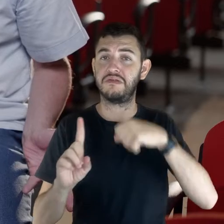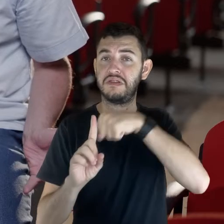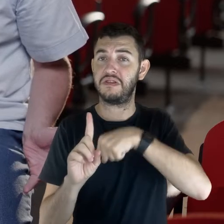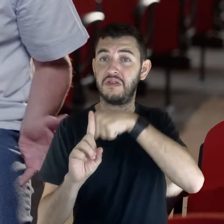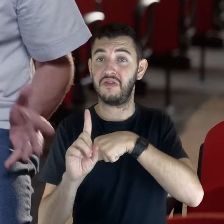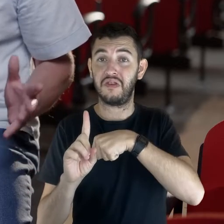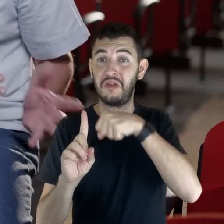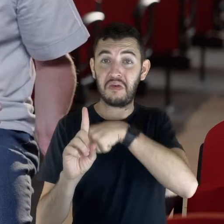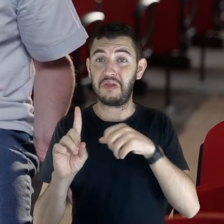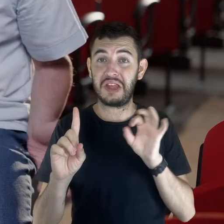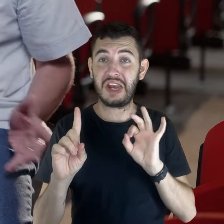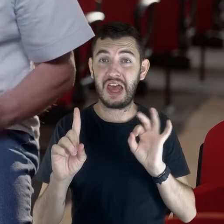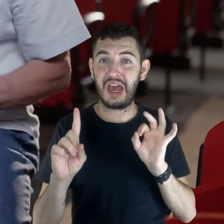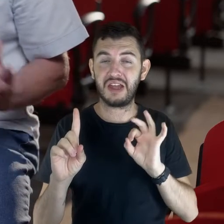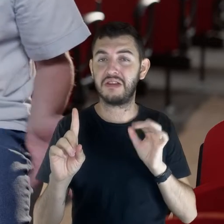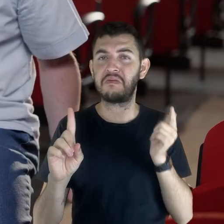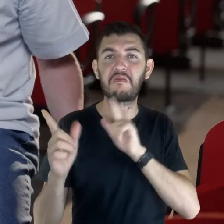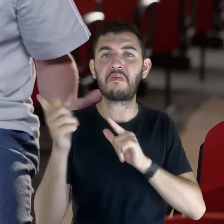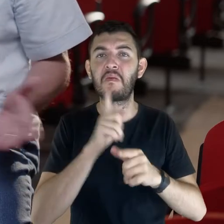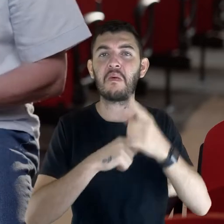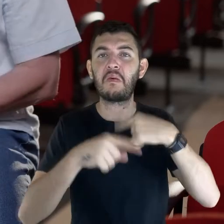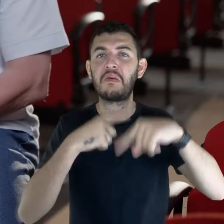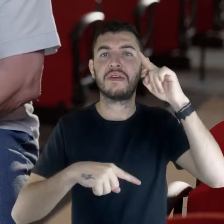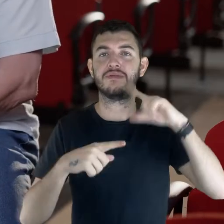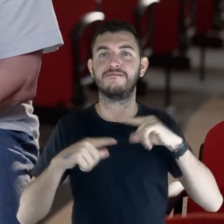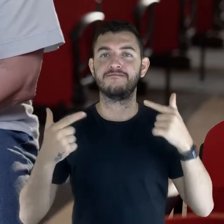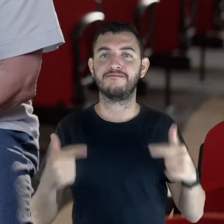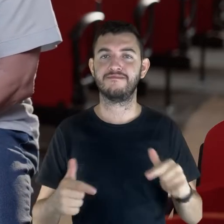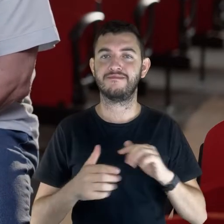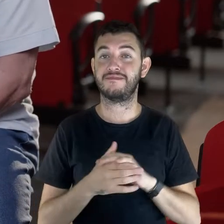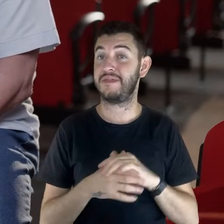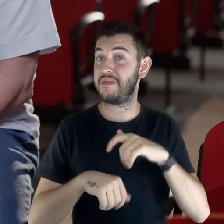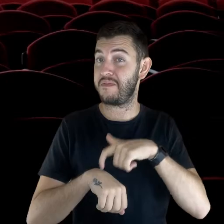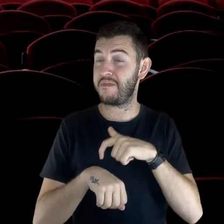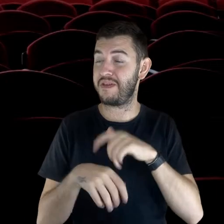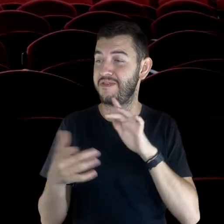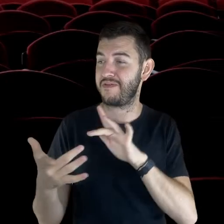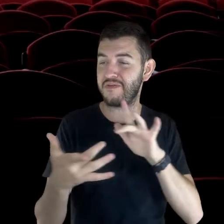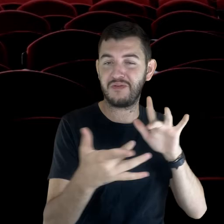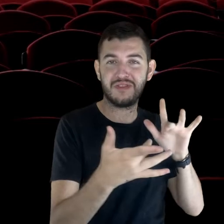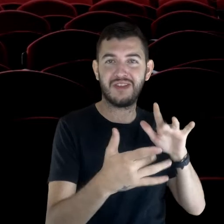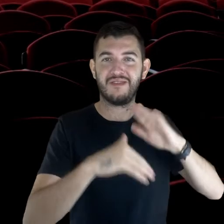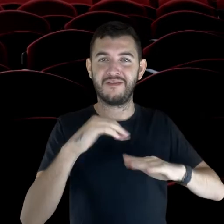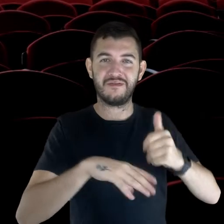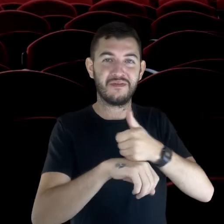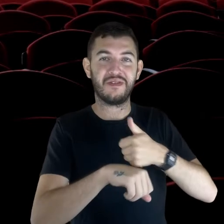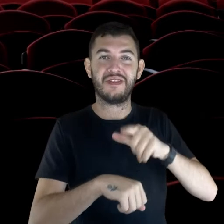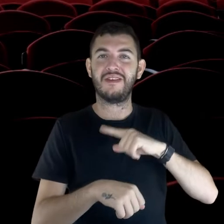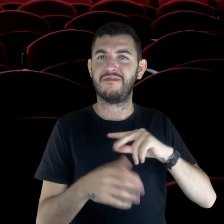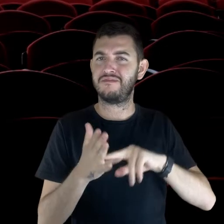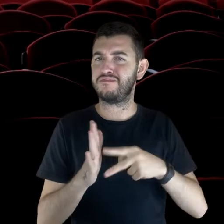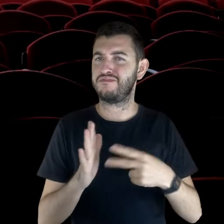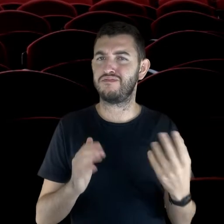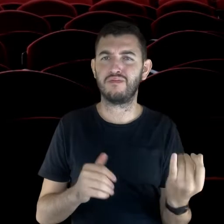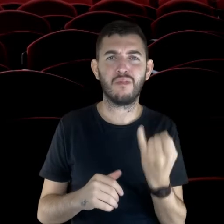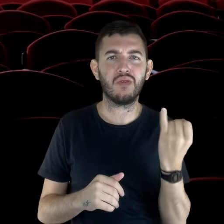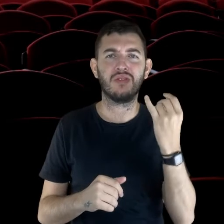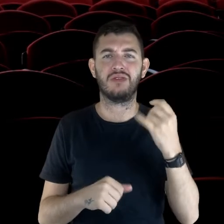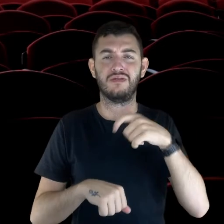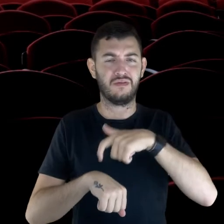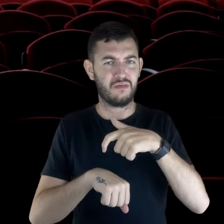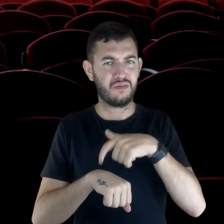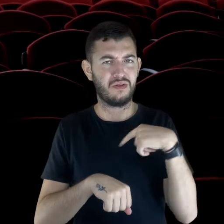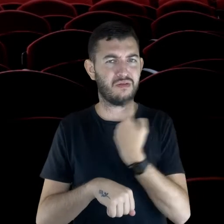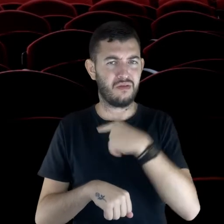Sem organização, não tem luta. Sem luta, não tem conquistas. Acho que foi um momento em que a gente teve muito contato com a categoria.